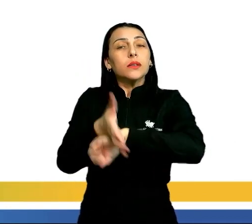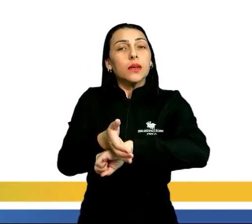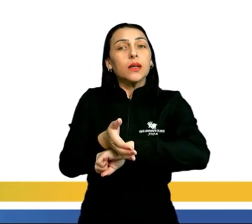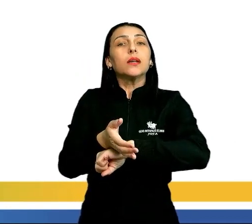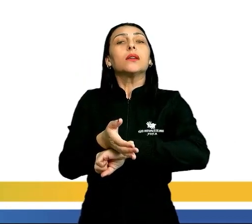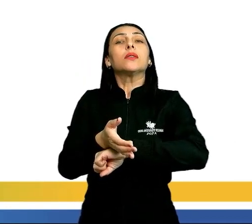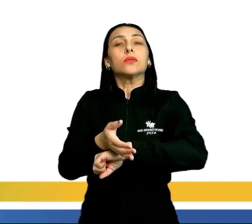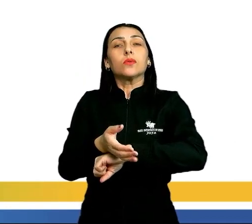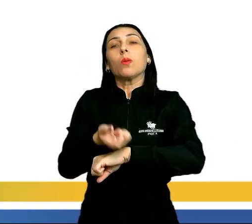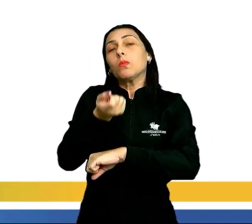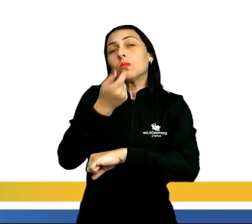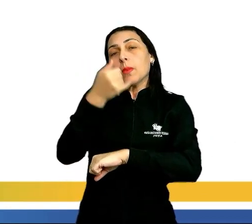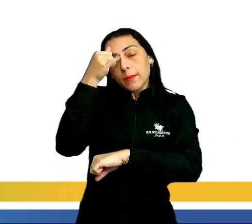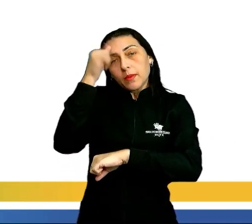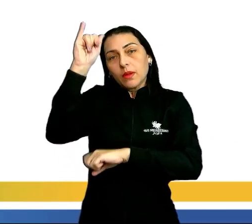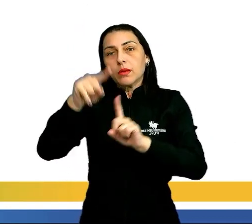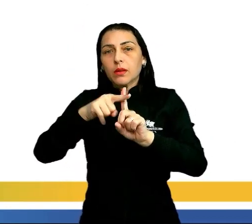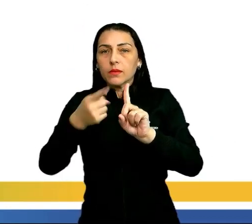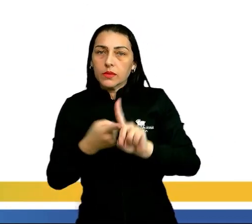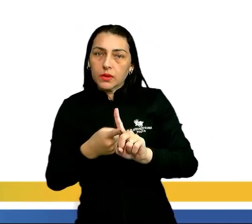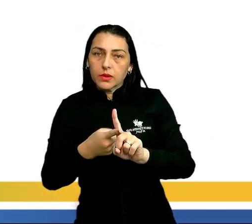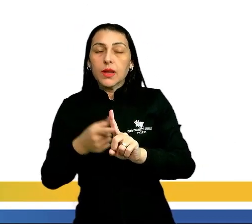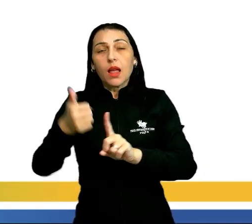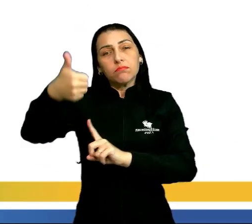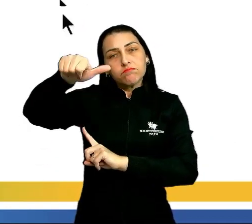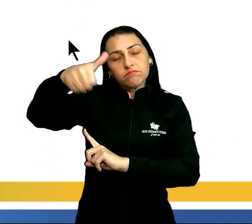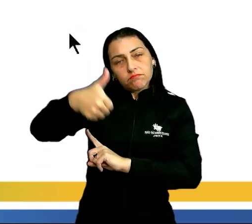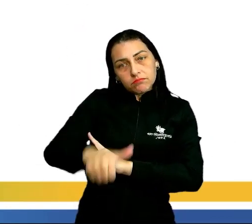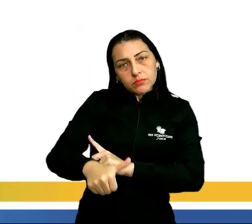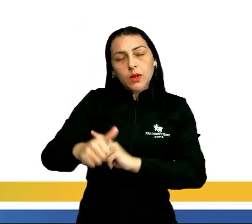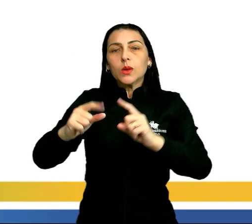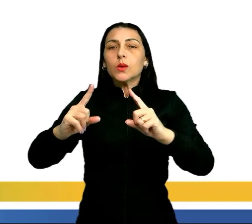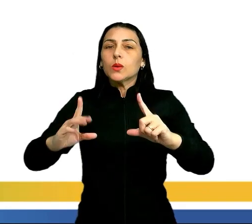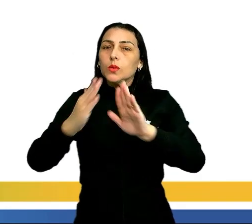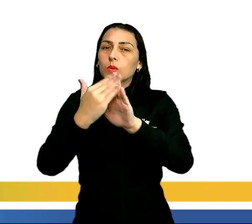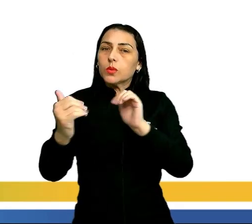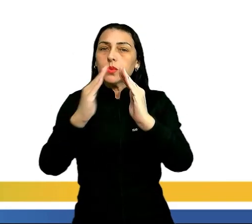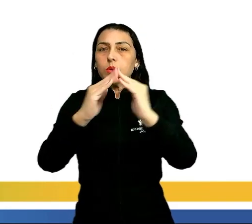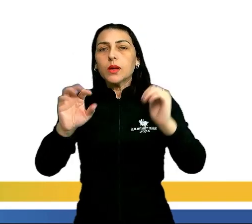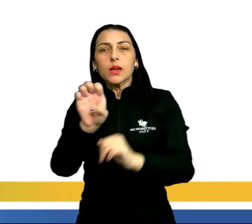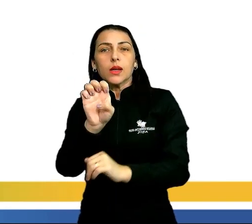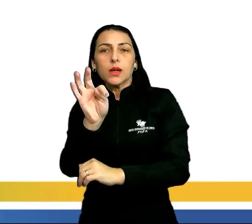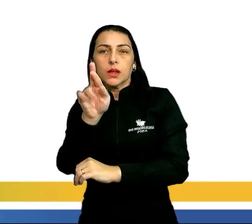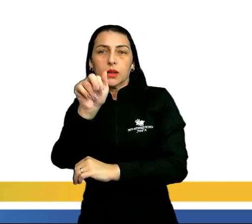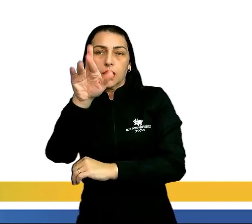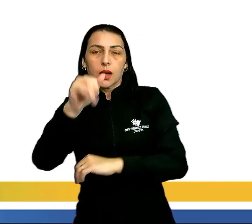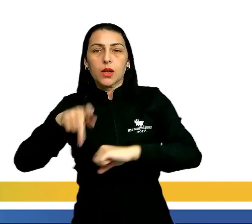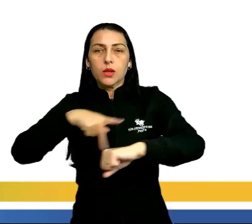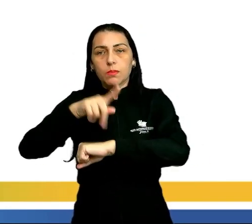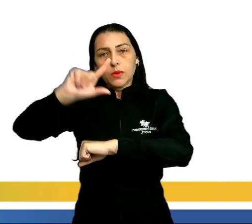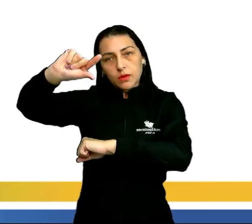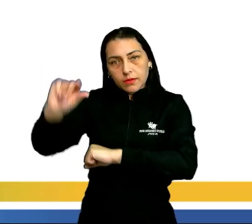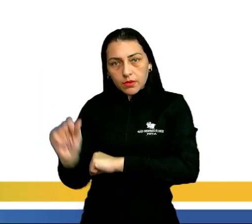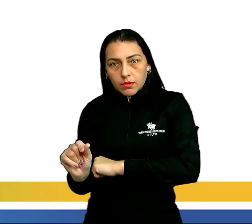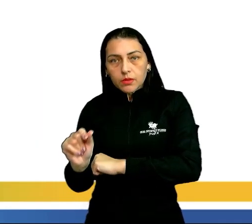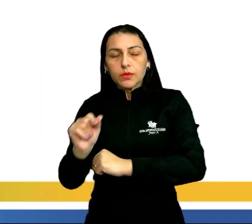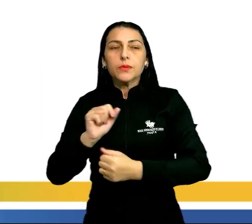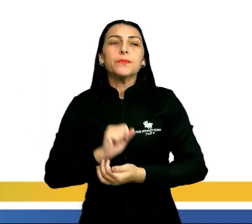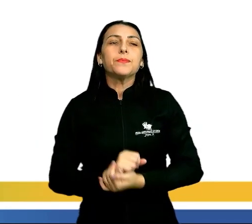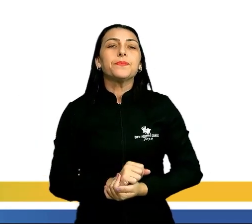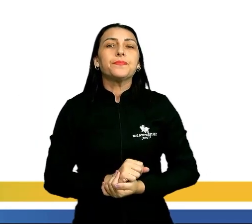aí como anticoncepcionais. Então, essa a análise de uma pirâmide etária, como eu disse, geralmente de países africanos.